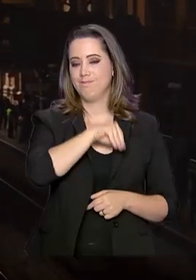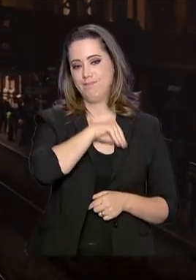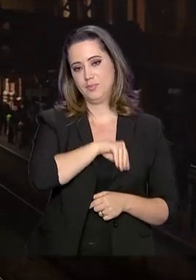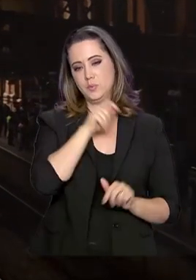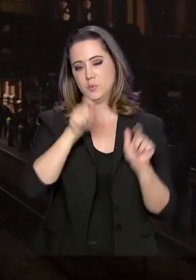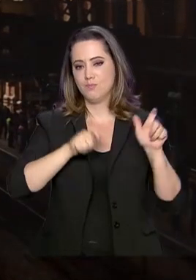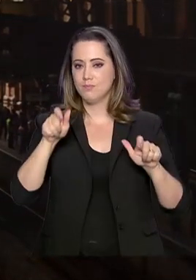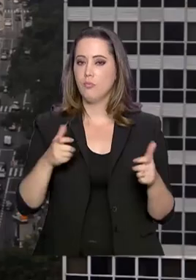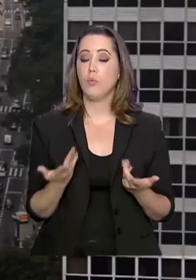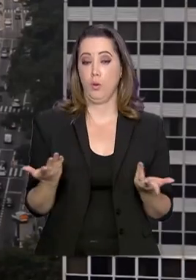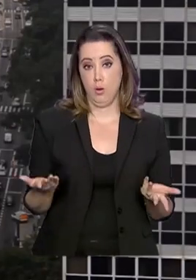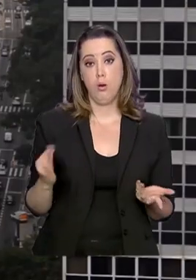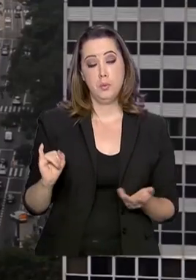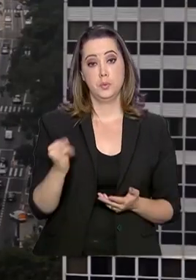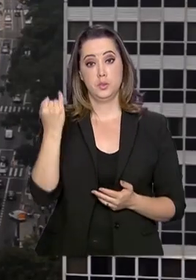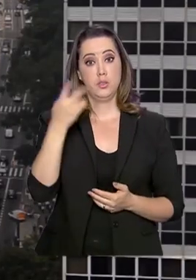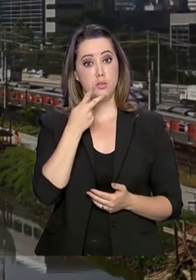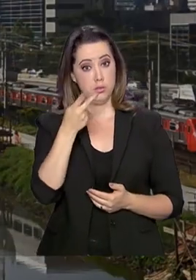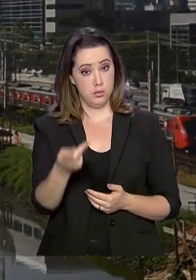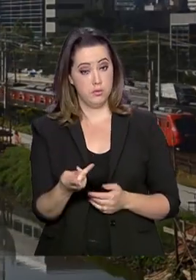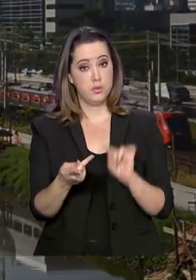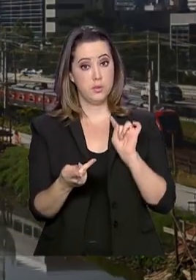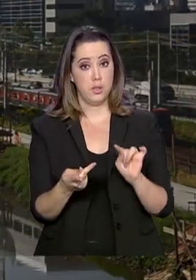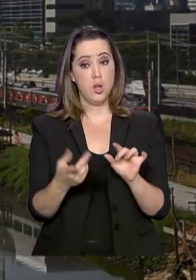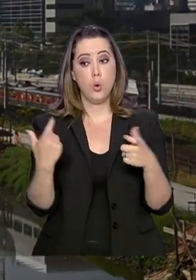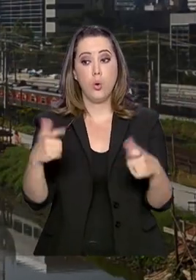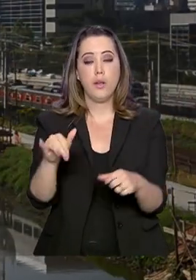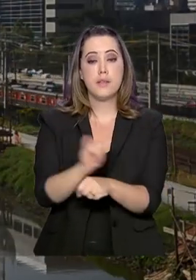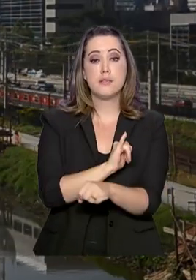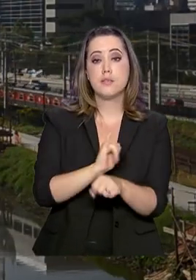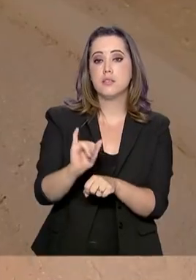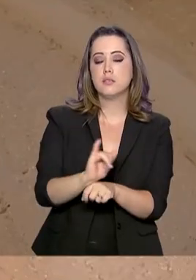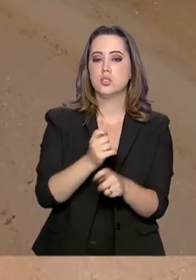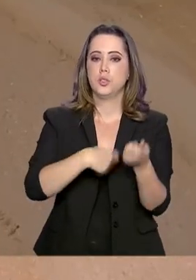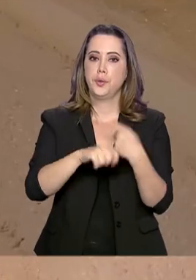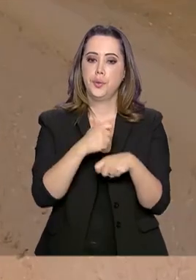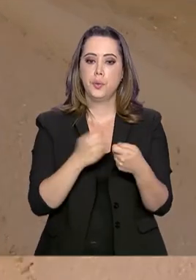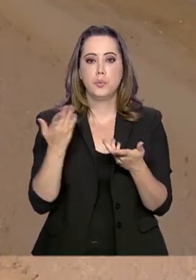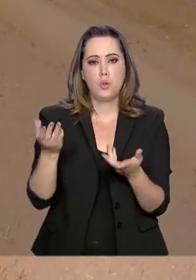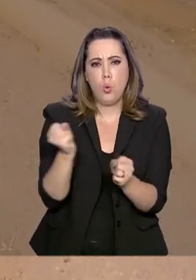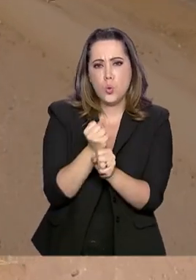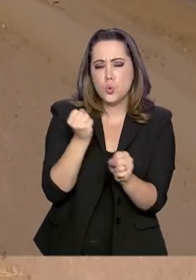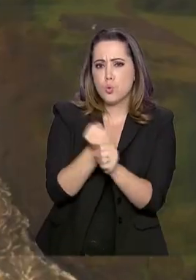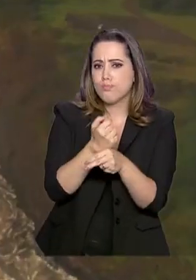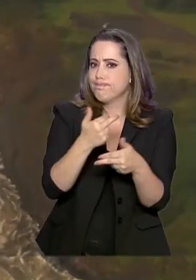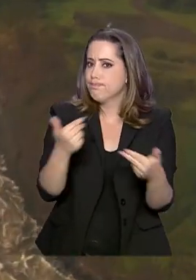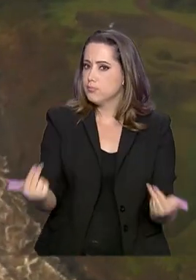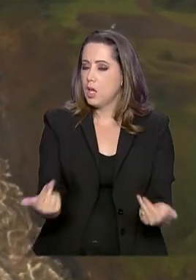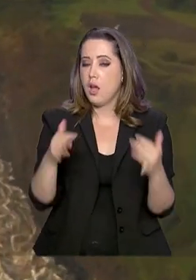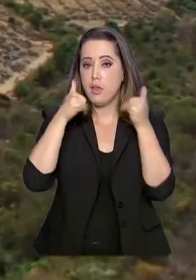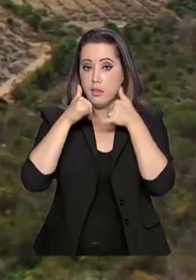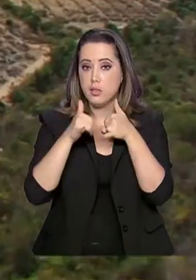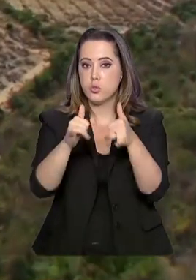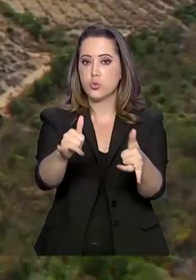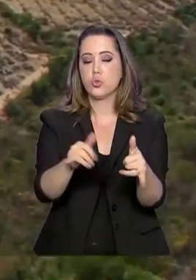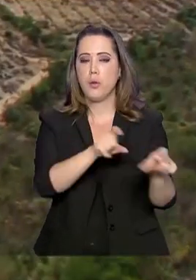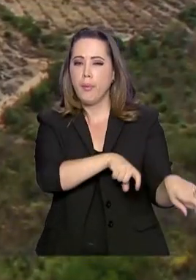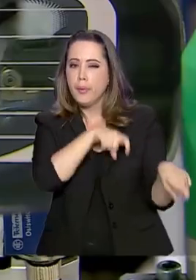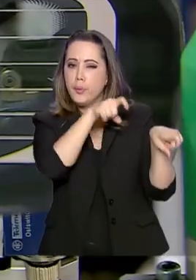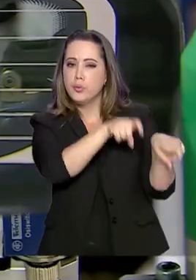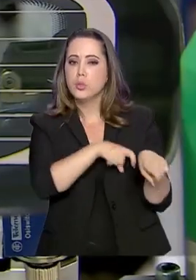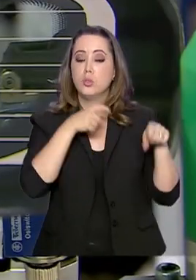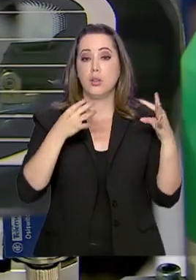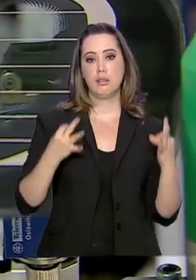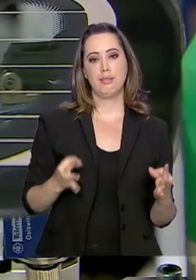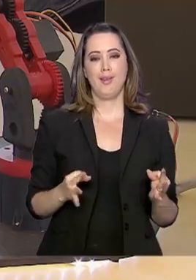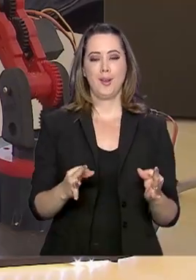destaque será para oportunidades de investimento em setores estratégicos da economia, como infraestrutura, energia, agronegócio,